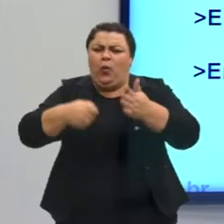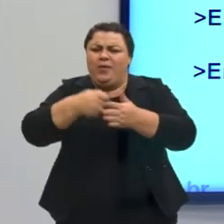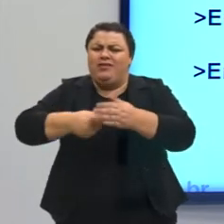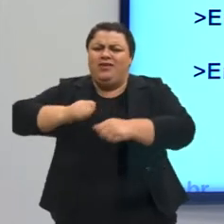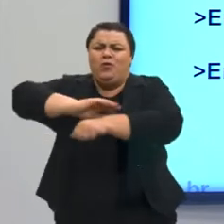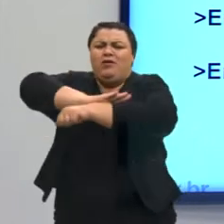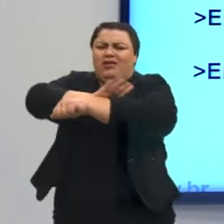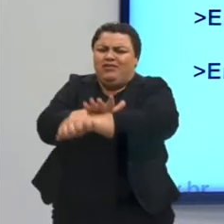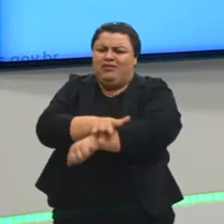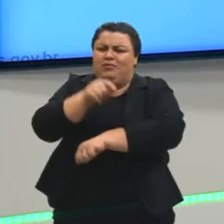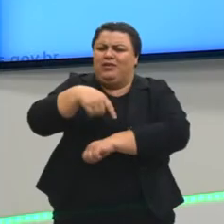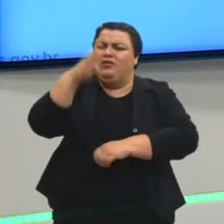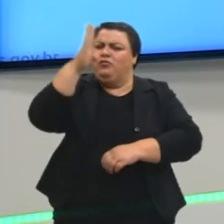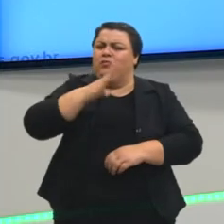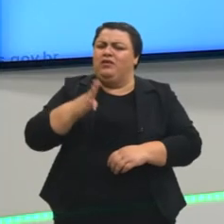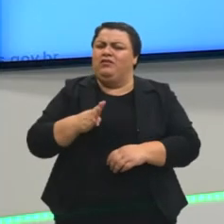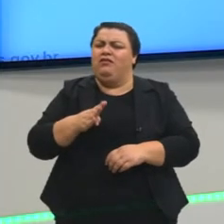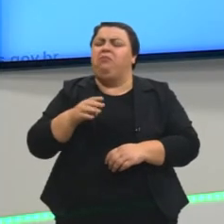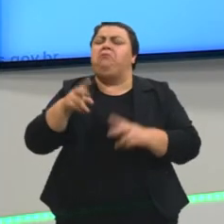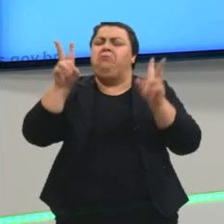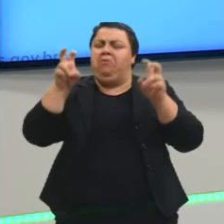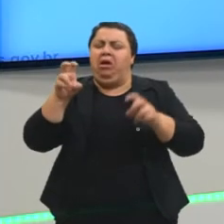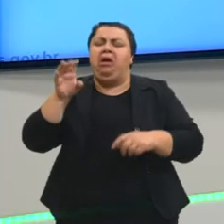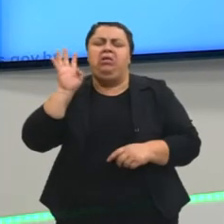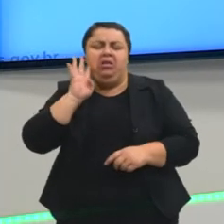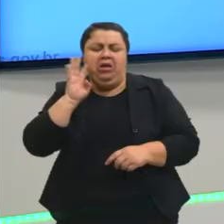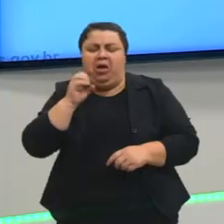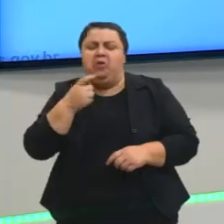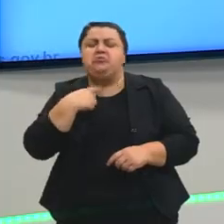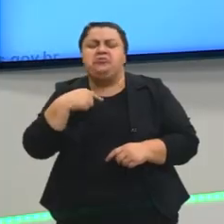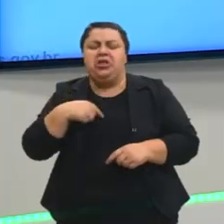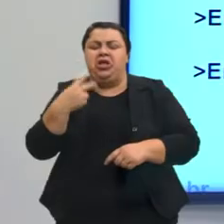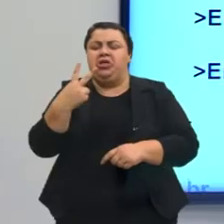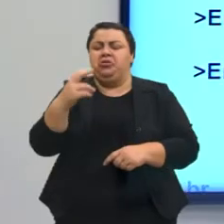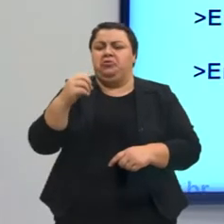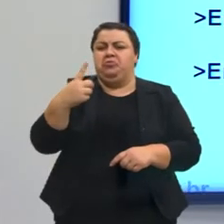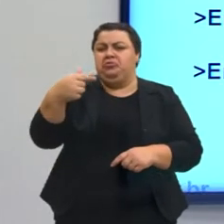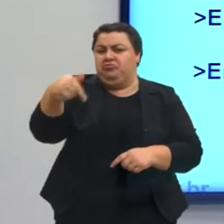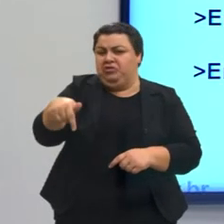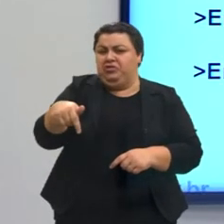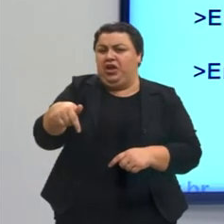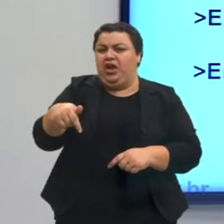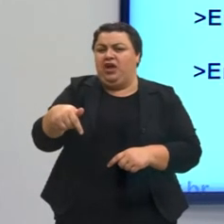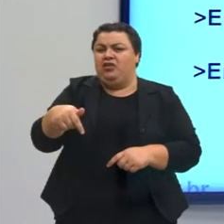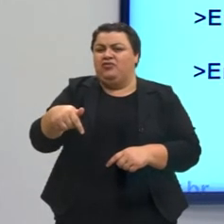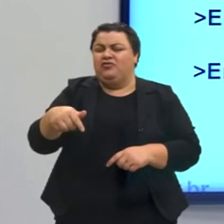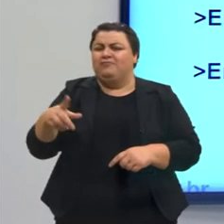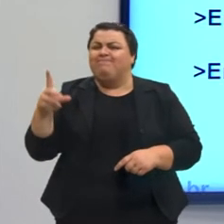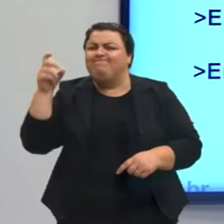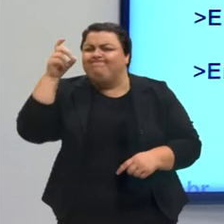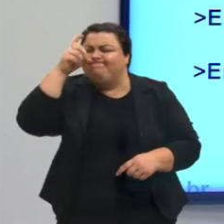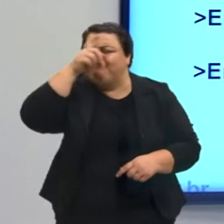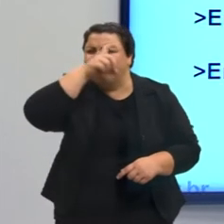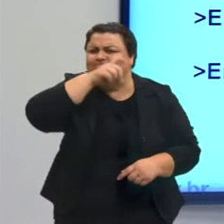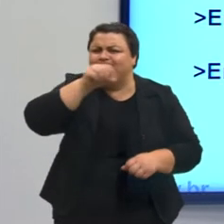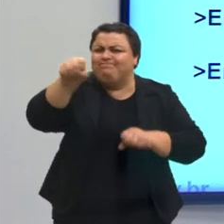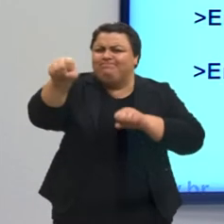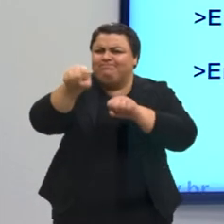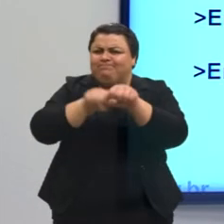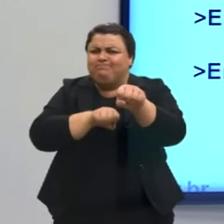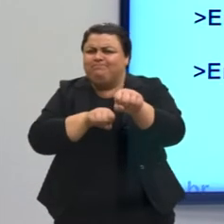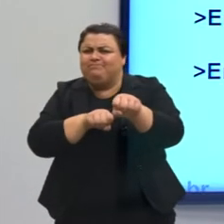Baita tema também, adorei esse tema. 2017, Desafios para a Formação